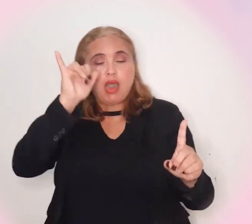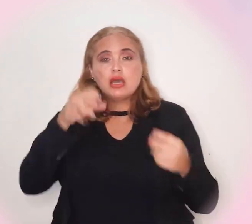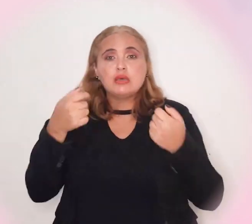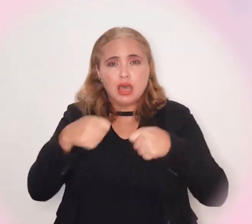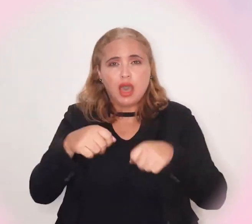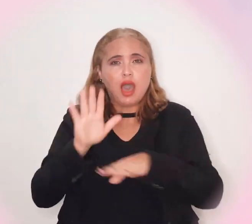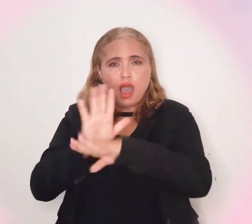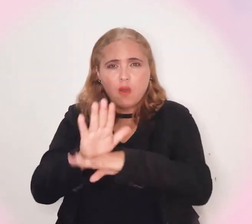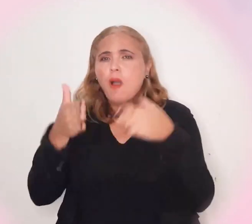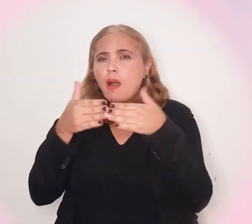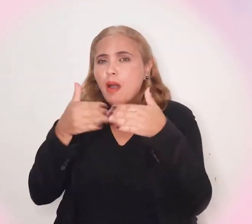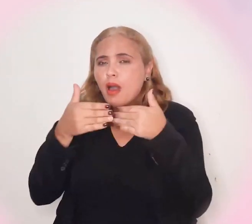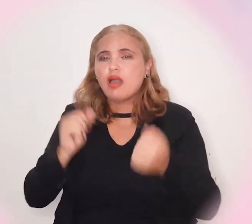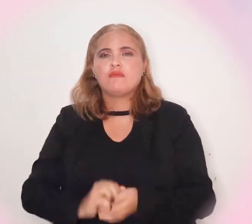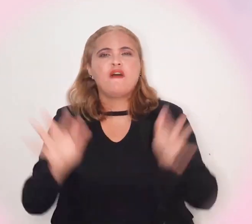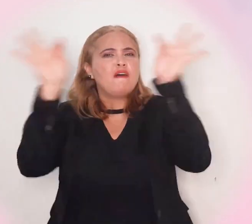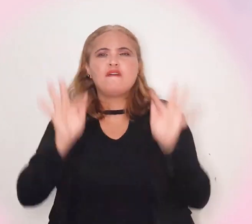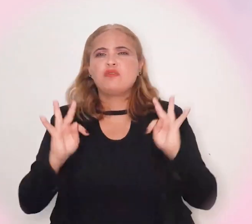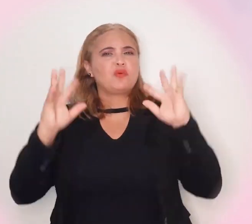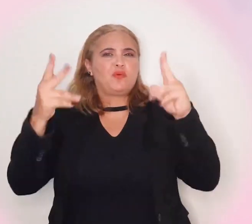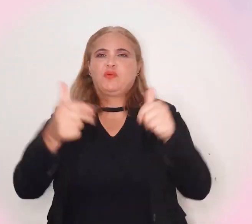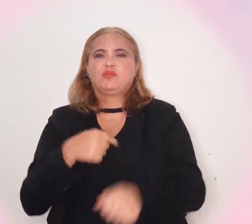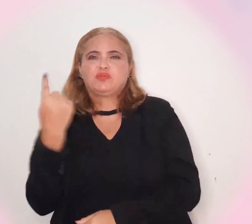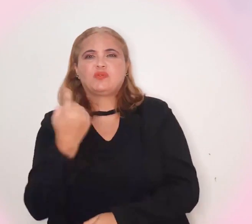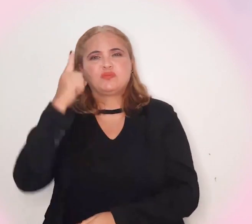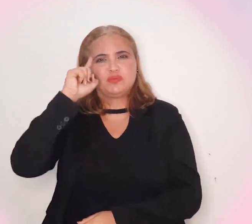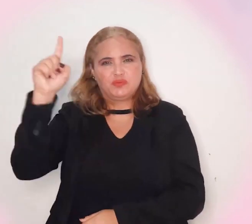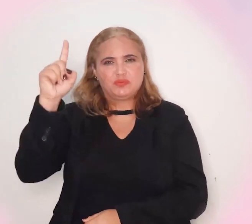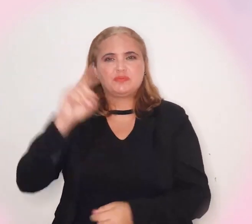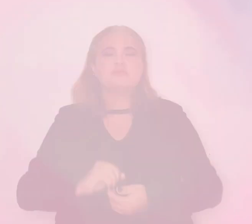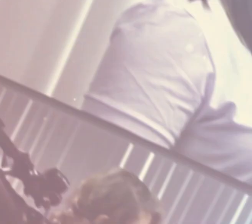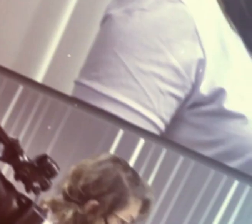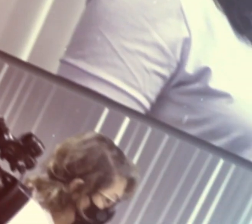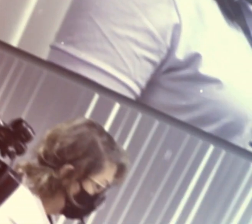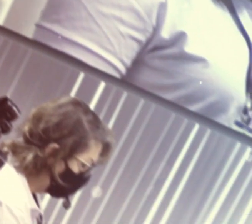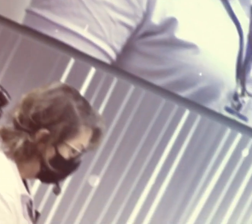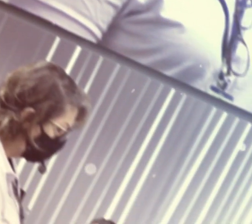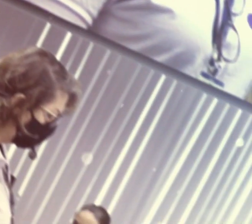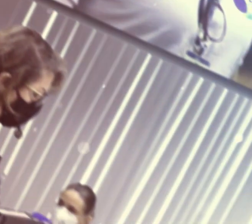autoabuso e procure ajuda se for necessário. Felizes sejam todos os nossos dias.